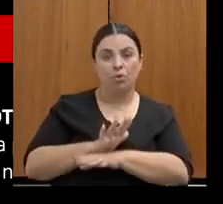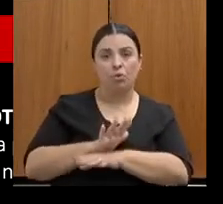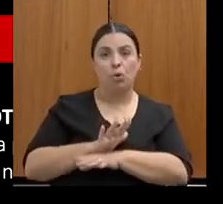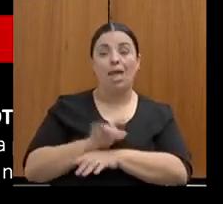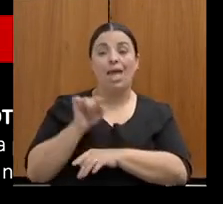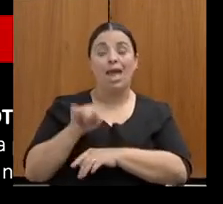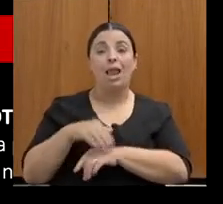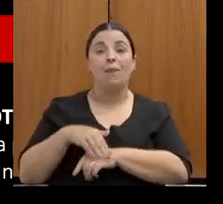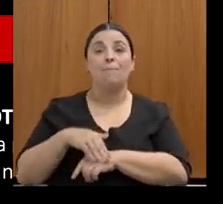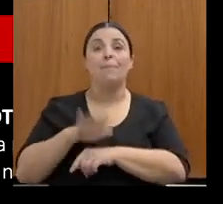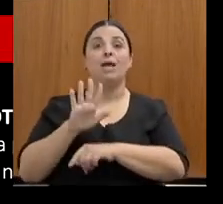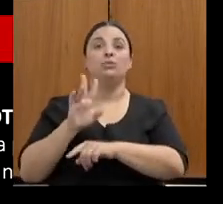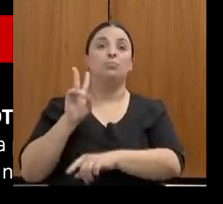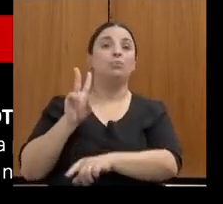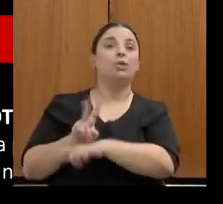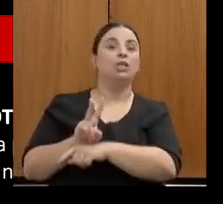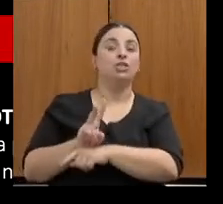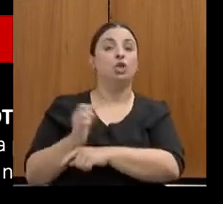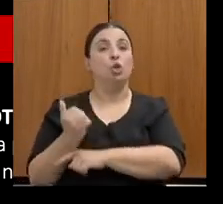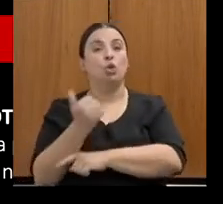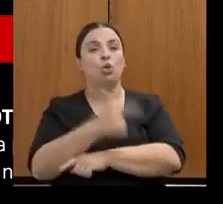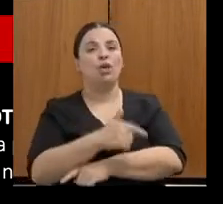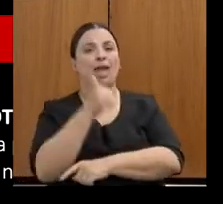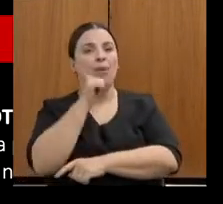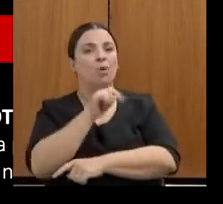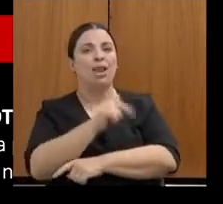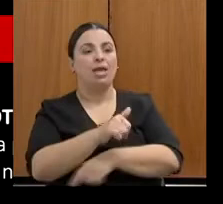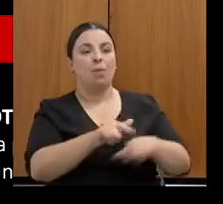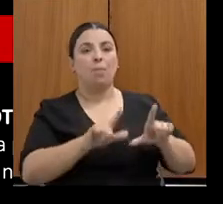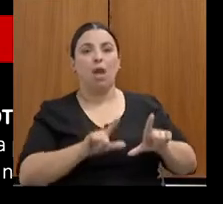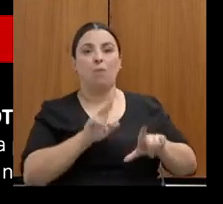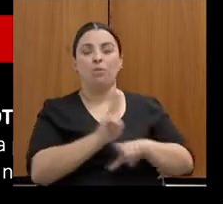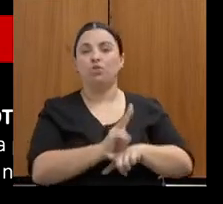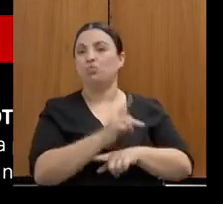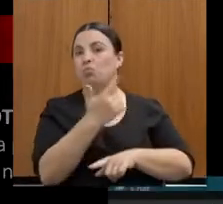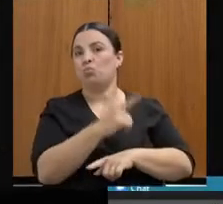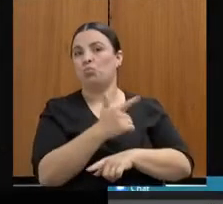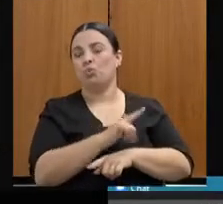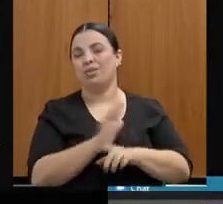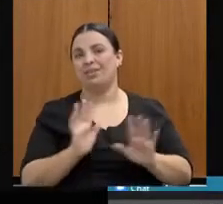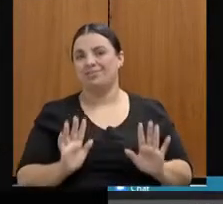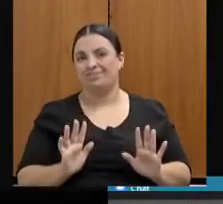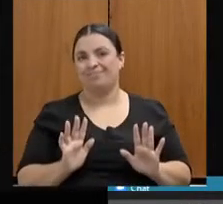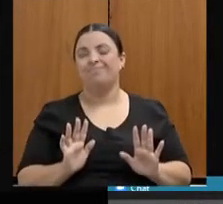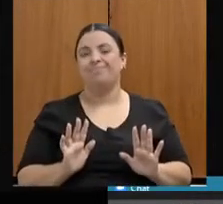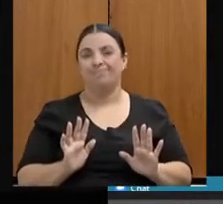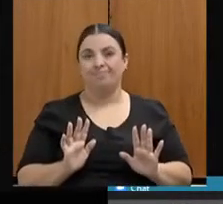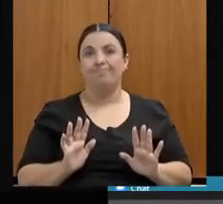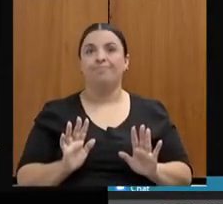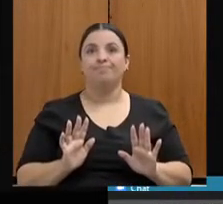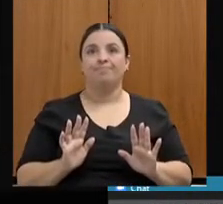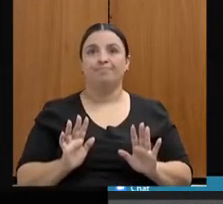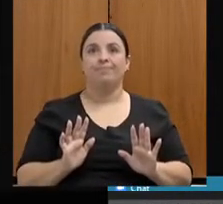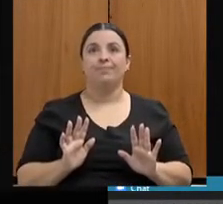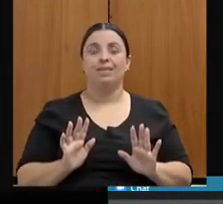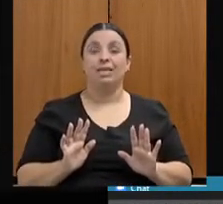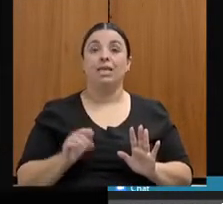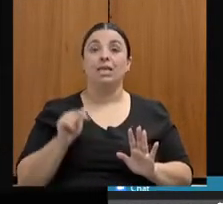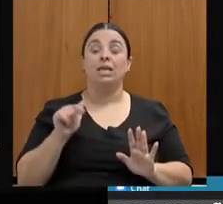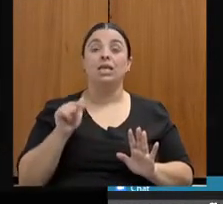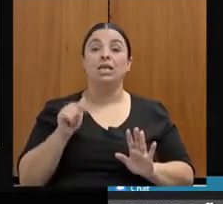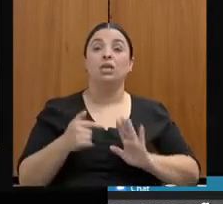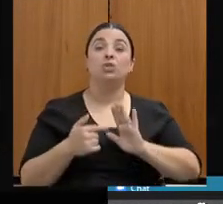protegida do que a mulher que não tem a medida protetiva decretada em seu favor. Então, isso